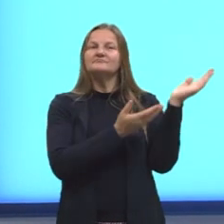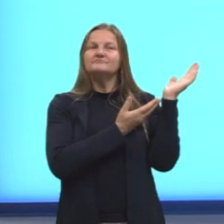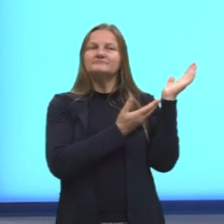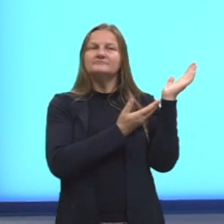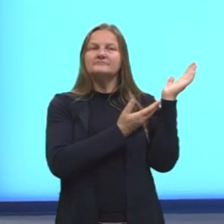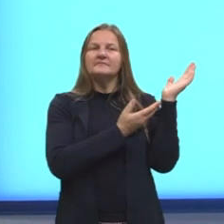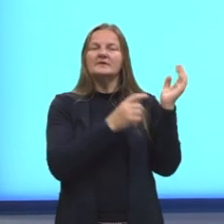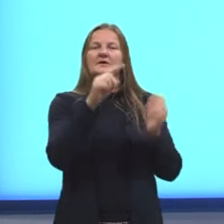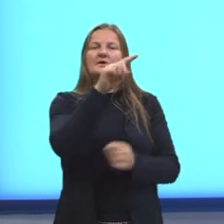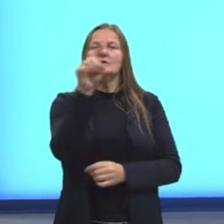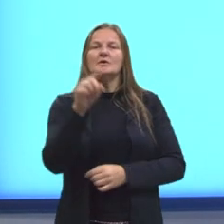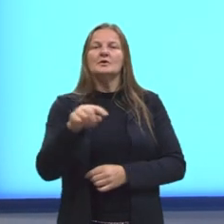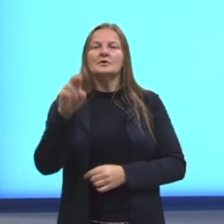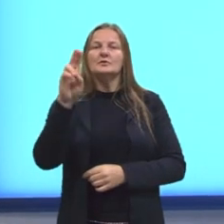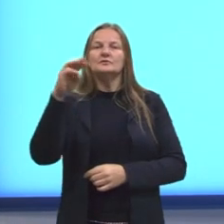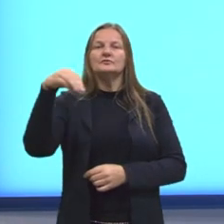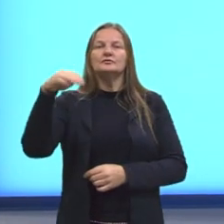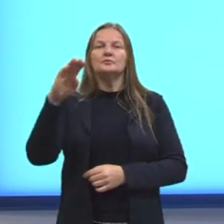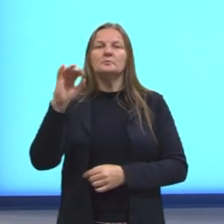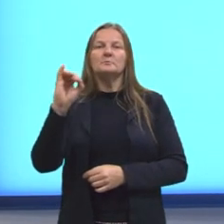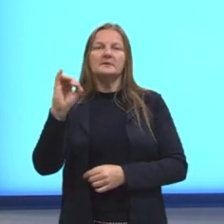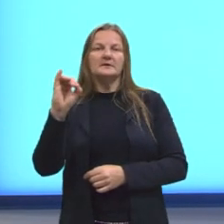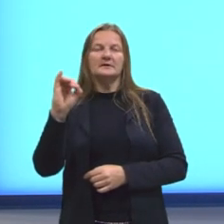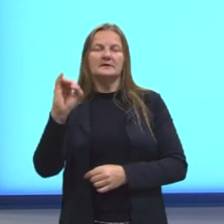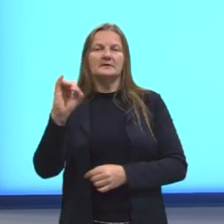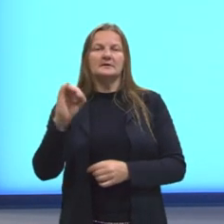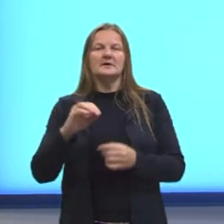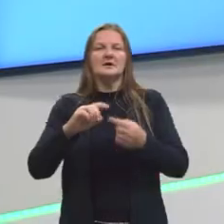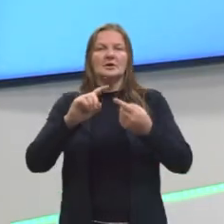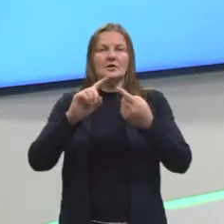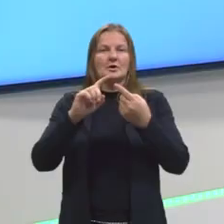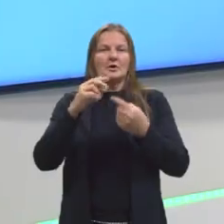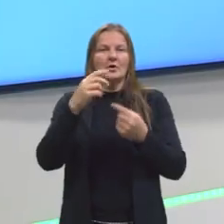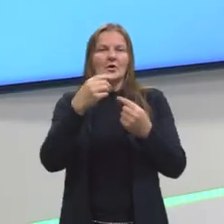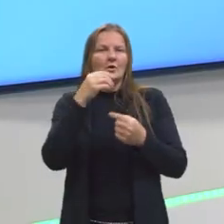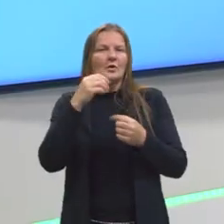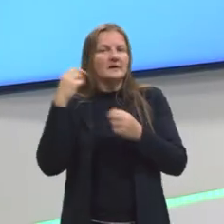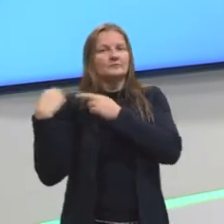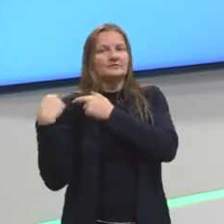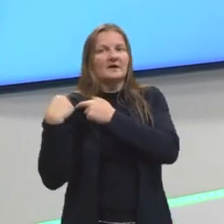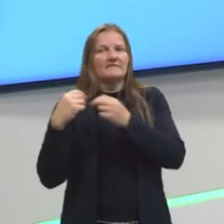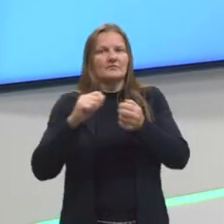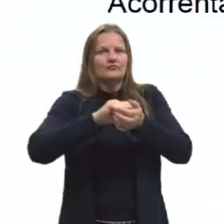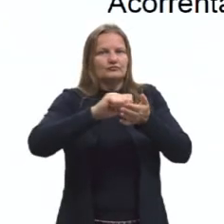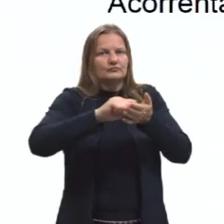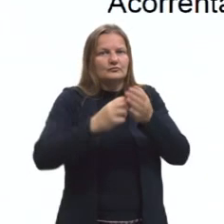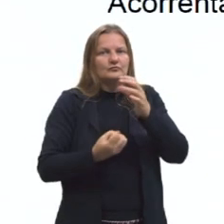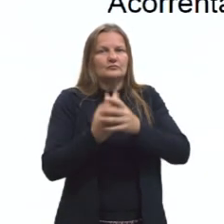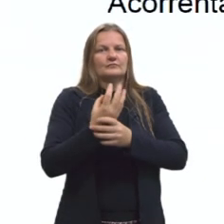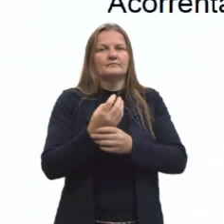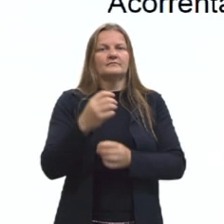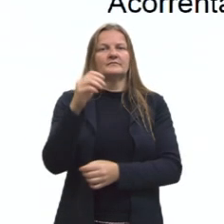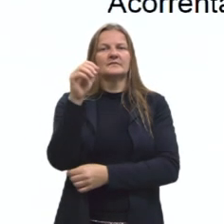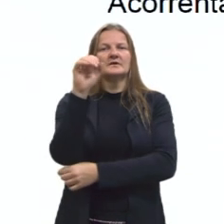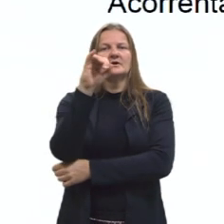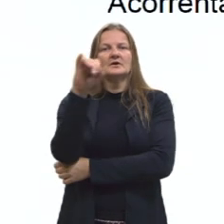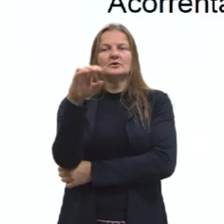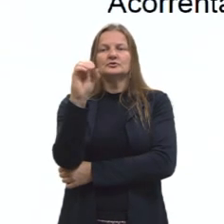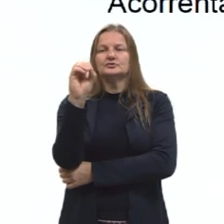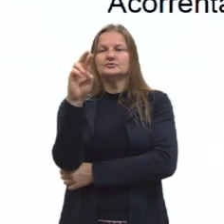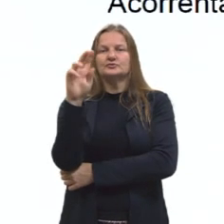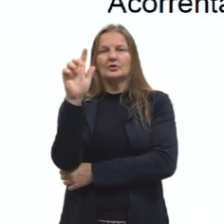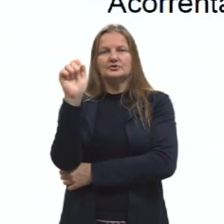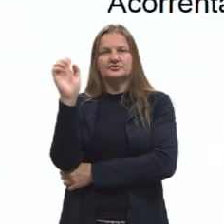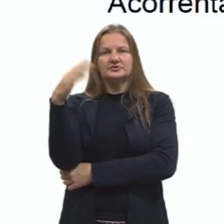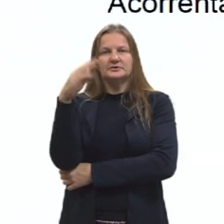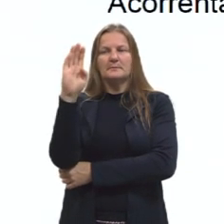Zumbi, do Jorge Benjor. E eu trouxe também aqui a capa do disco do LP, o Bolachão. Recomendo muito